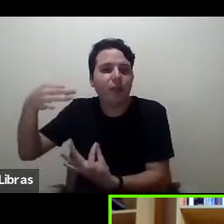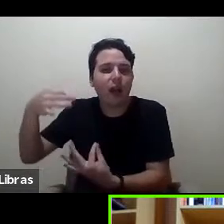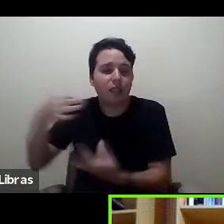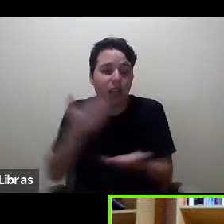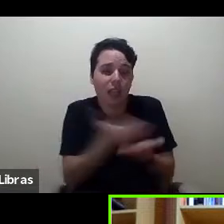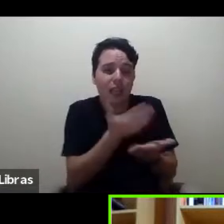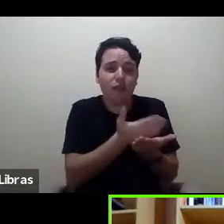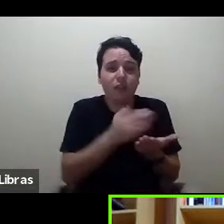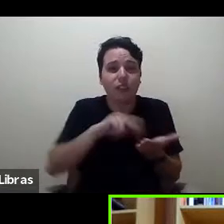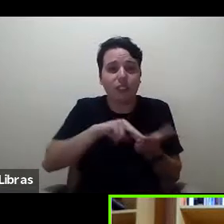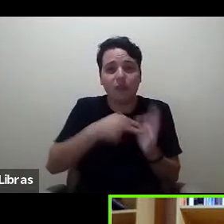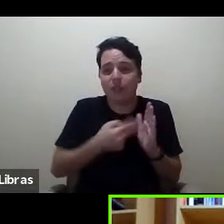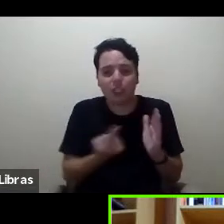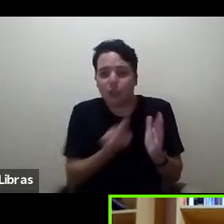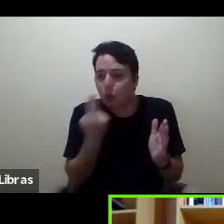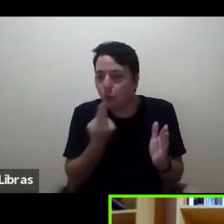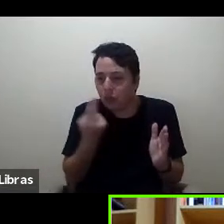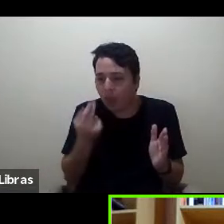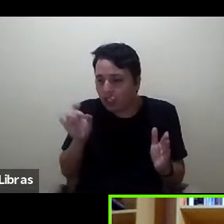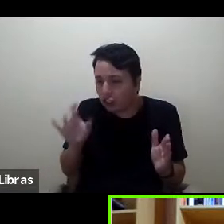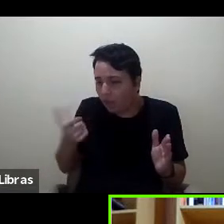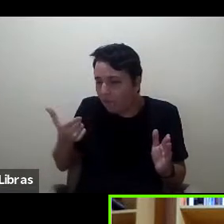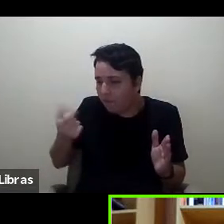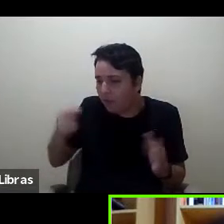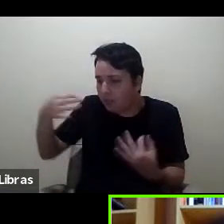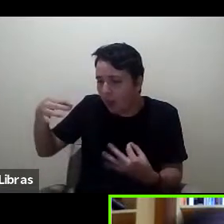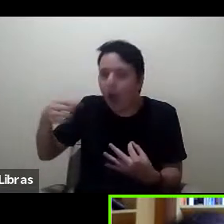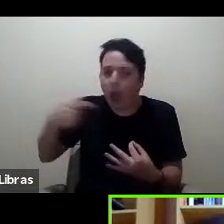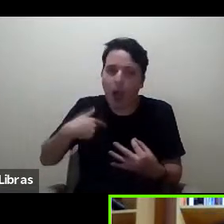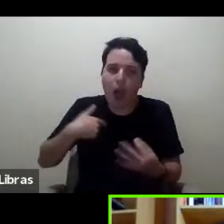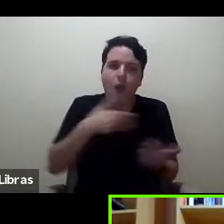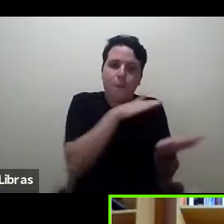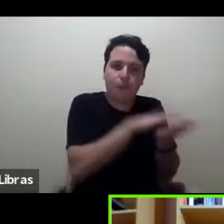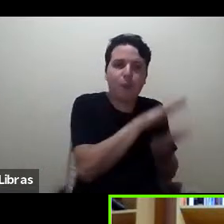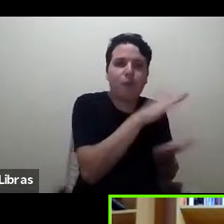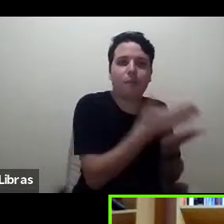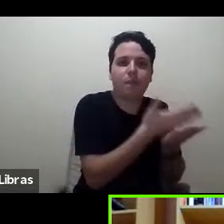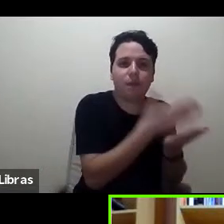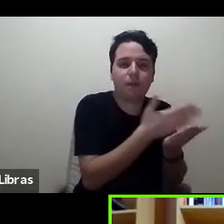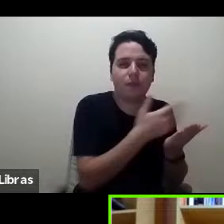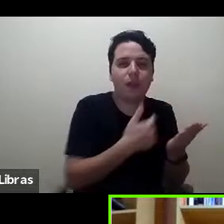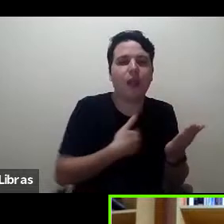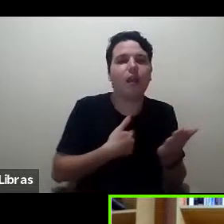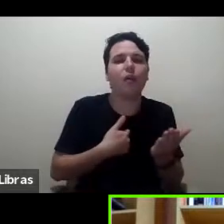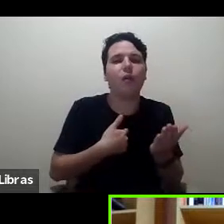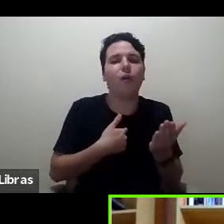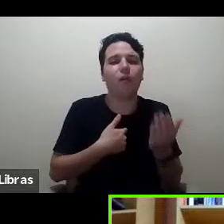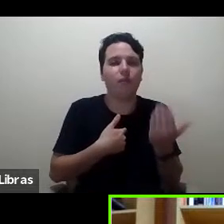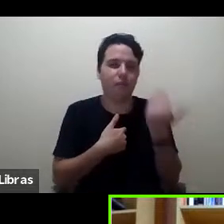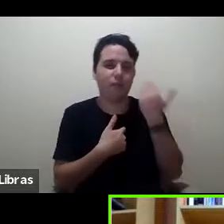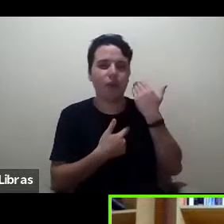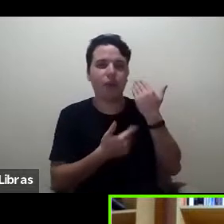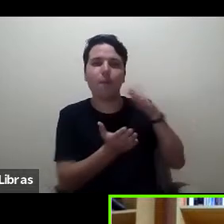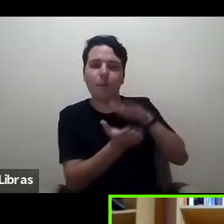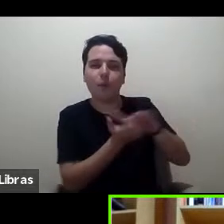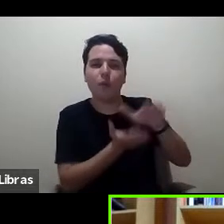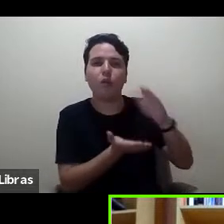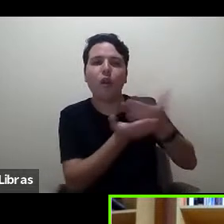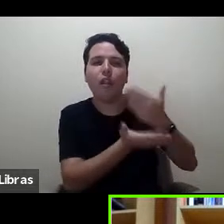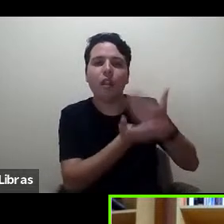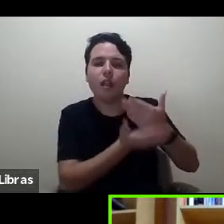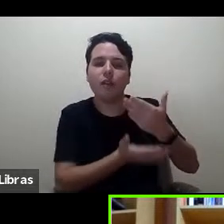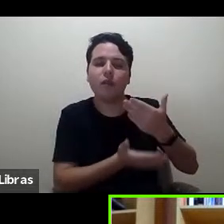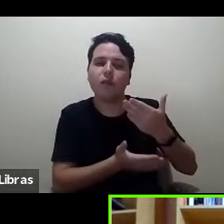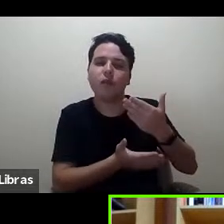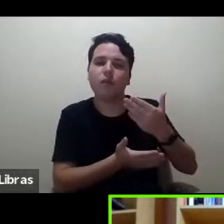pesquisas, recentemente publiquei junto com a colega, a professora Arlete Ramos, um livro, e a gente publicou o livro não porque